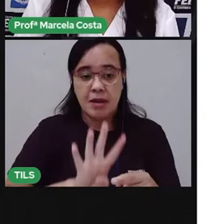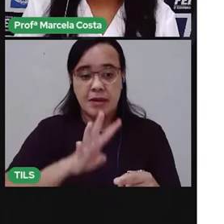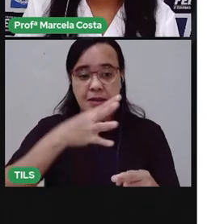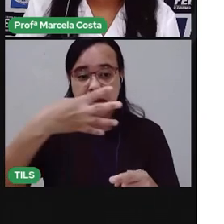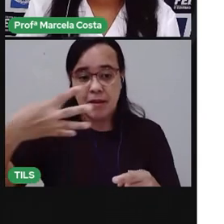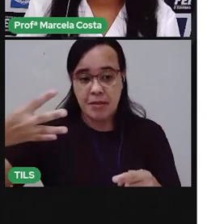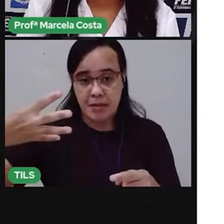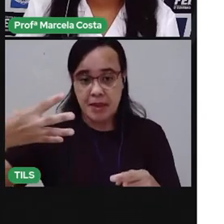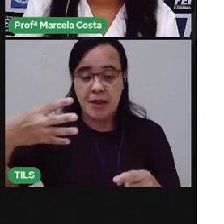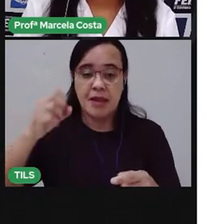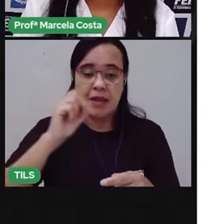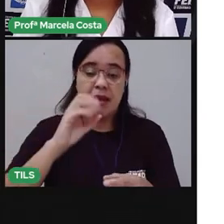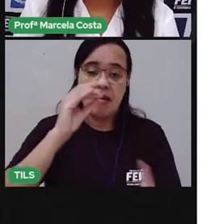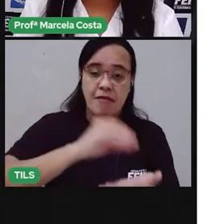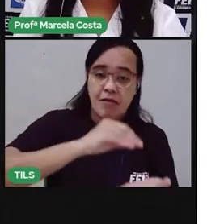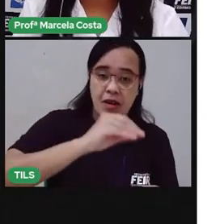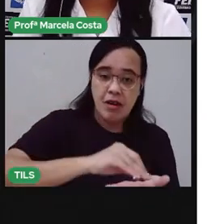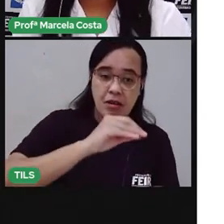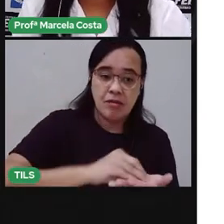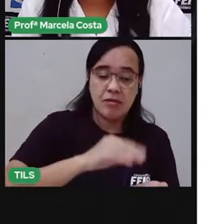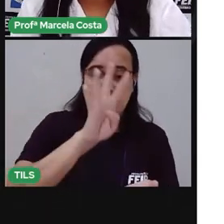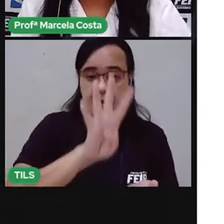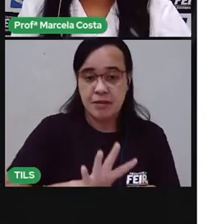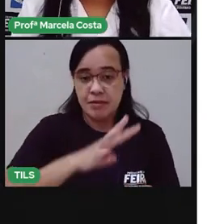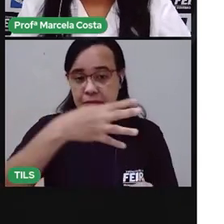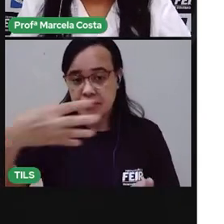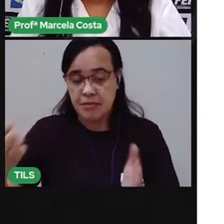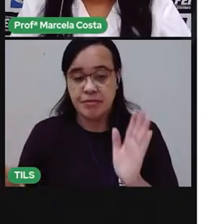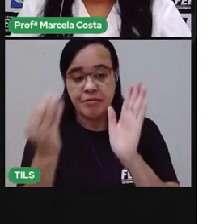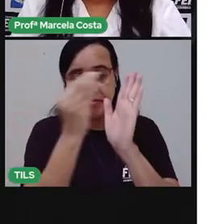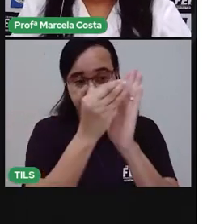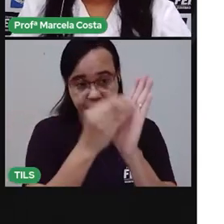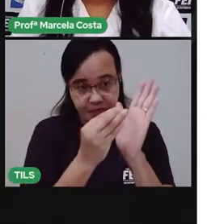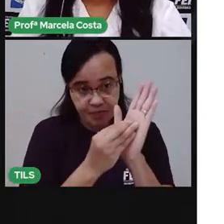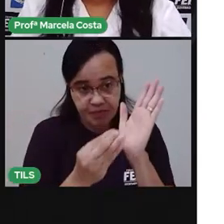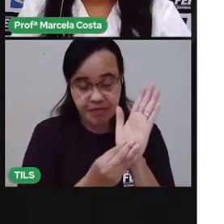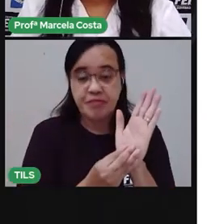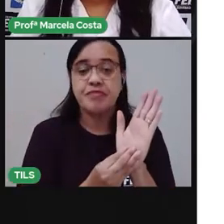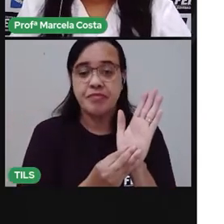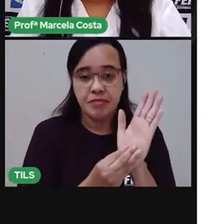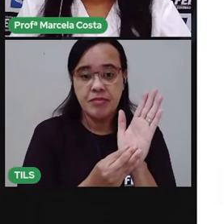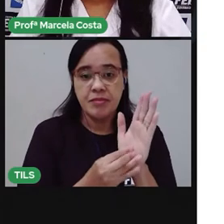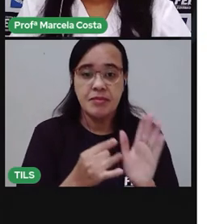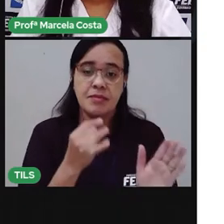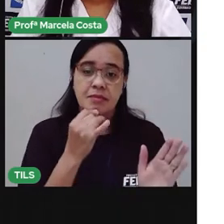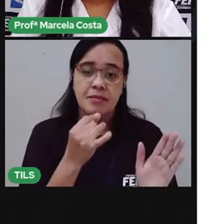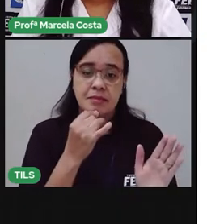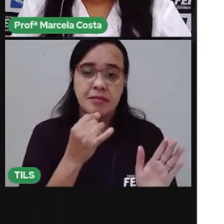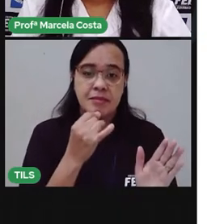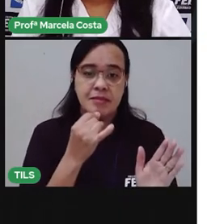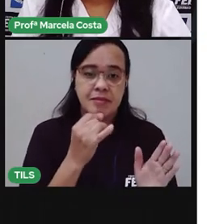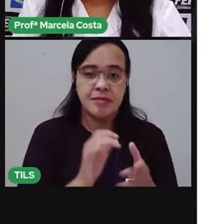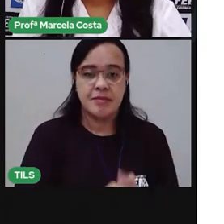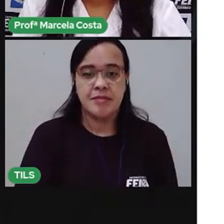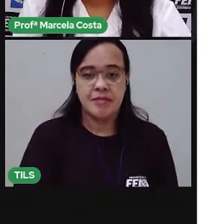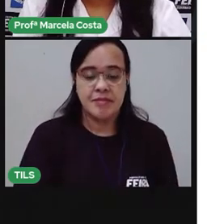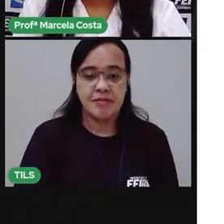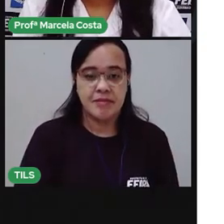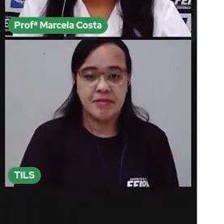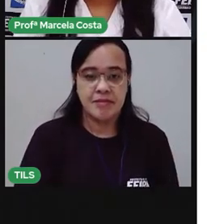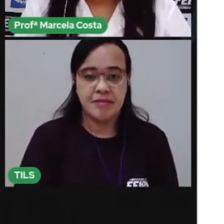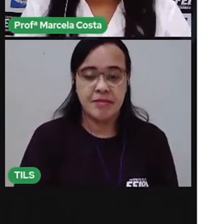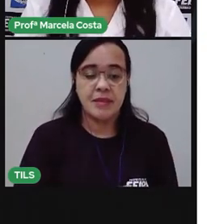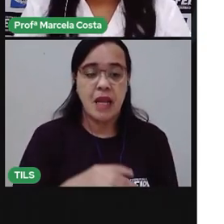Cada parte dessa tabela tá pedindo uma coisa diferente. Aqui eu tenho, quando tem o desenho da